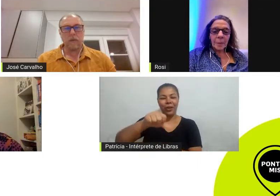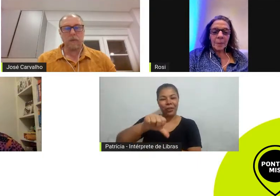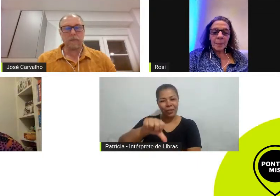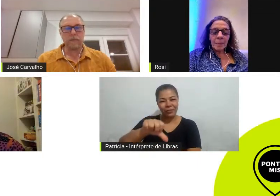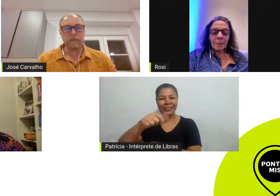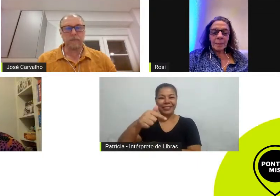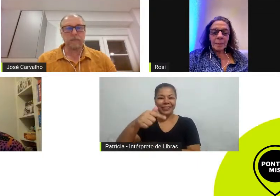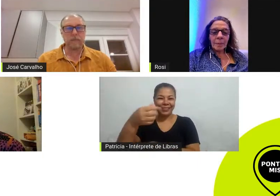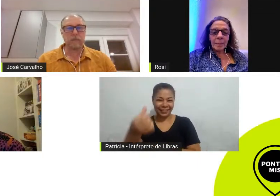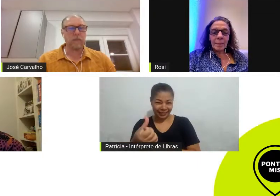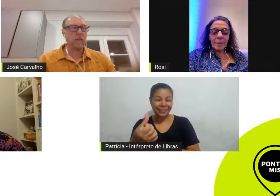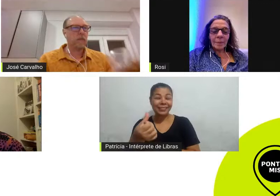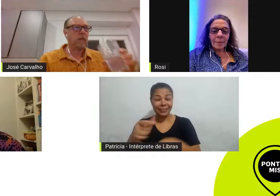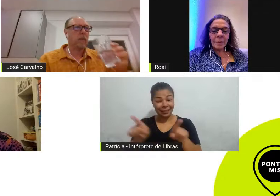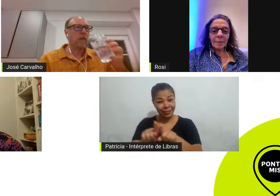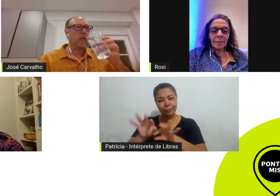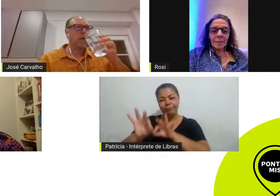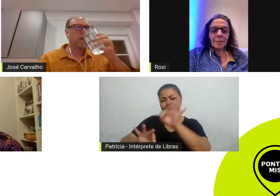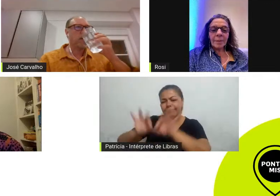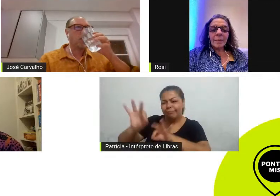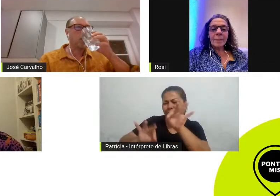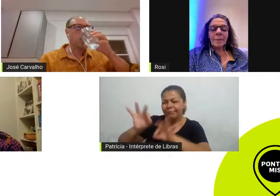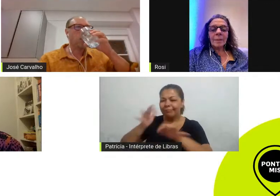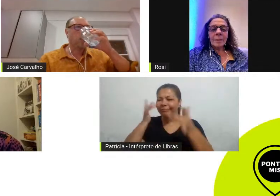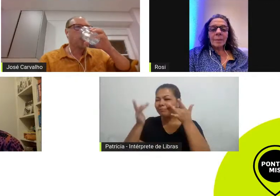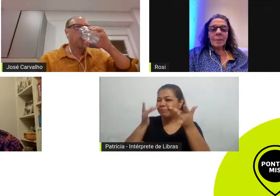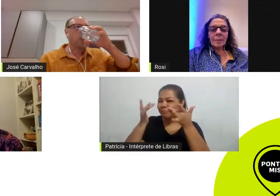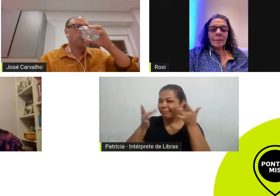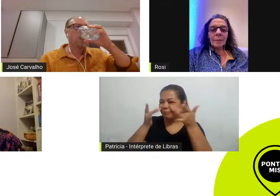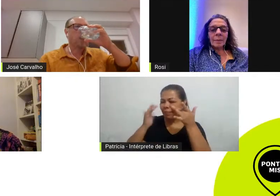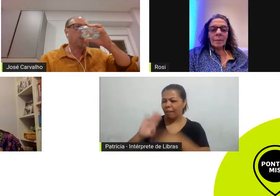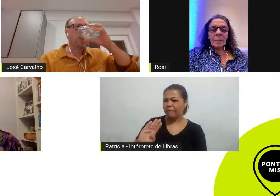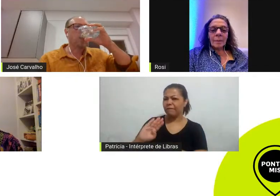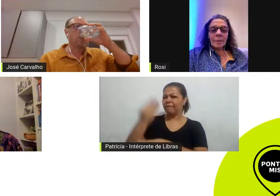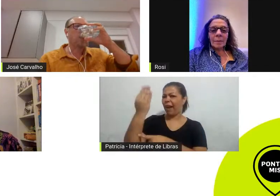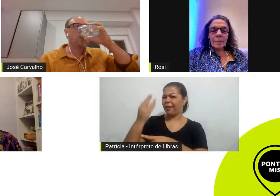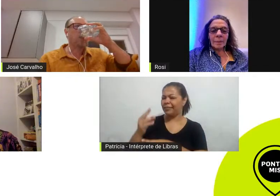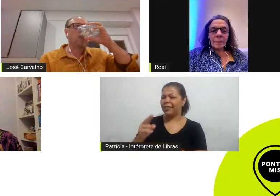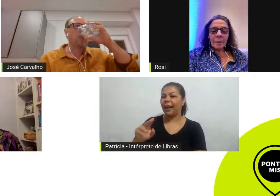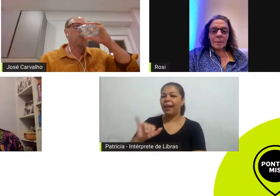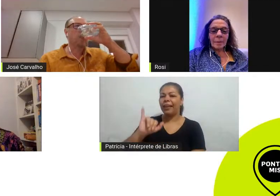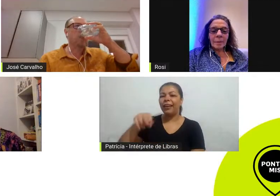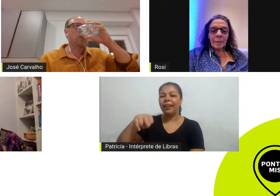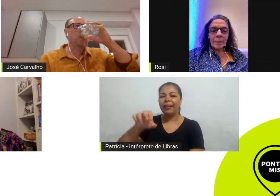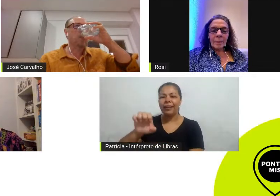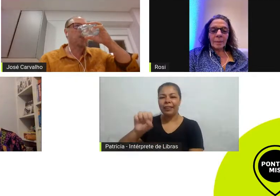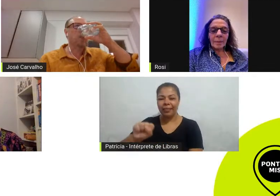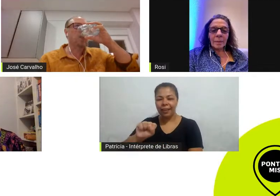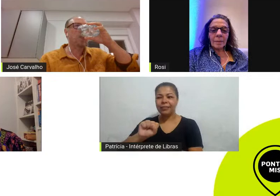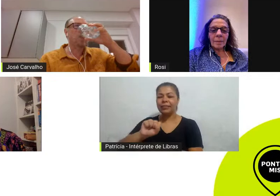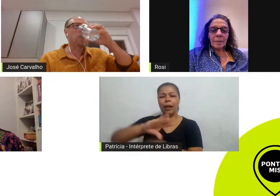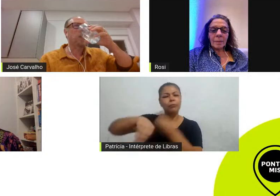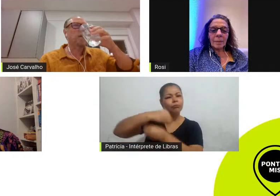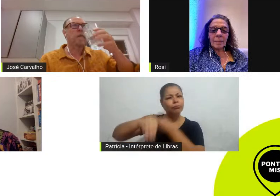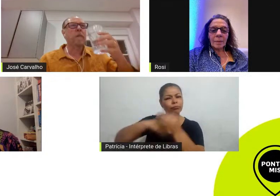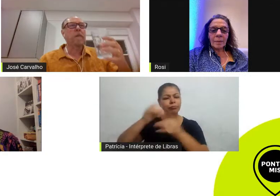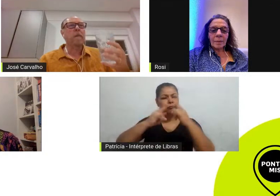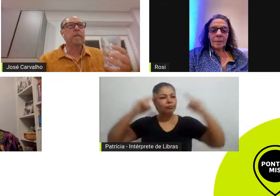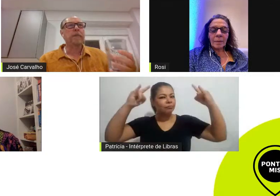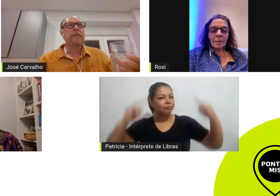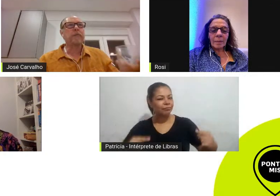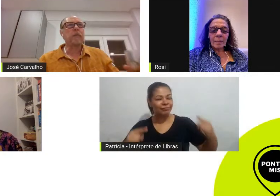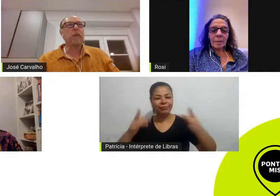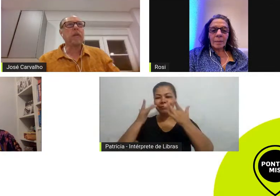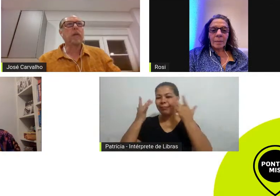diretor de teatro que montava a peça A Farsa de Nes Pereira misturando circo com teatro vale ressaltar que